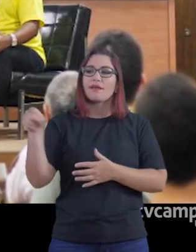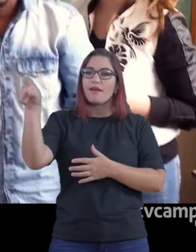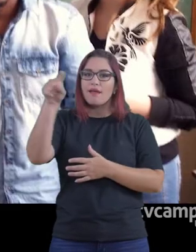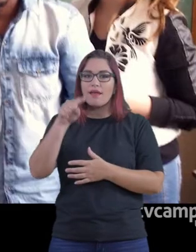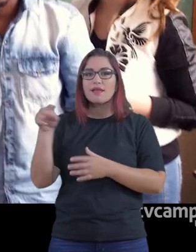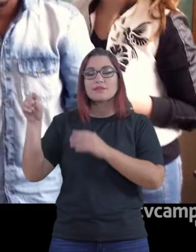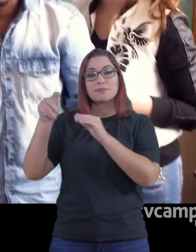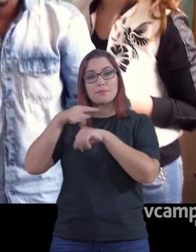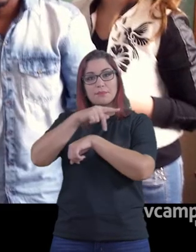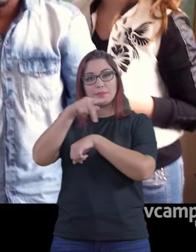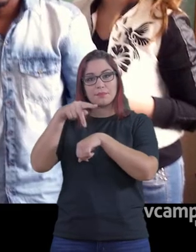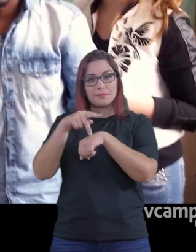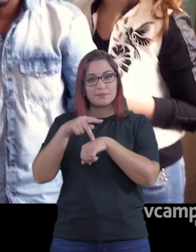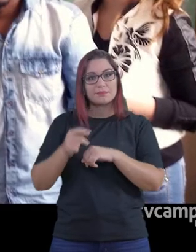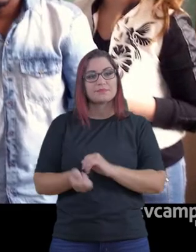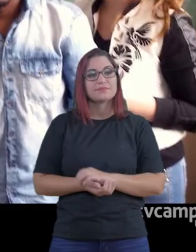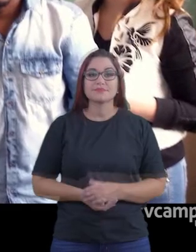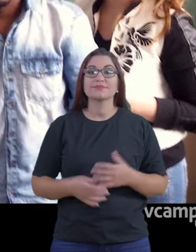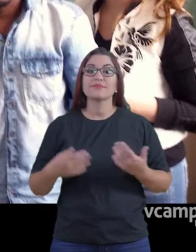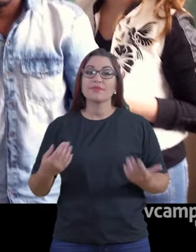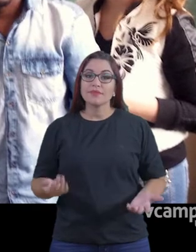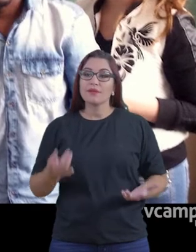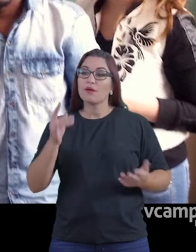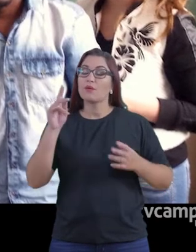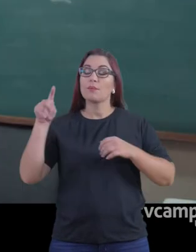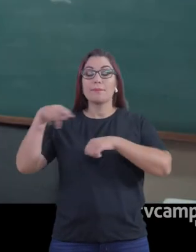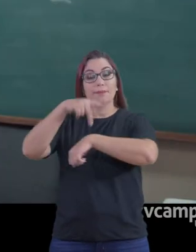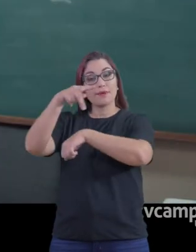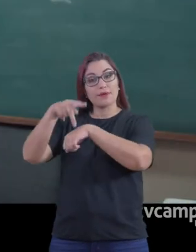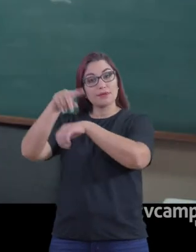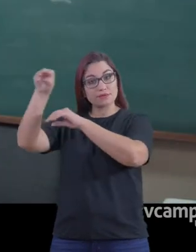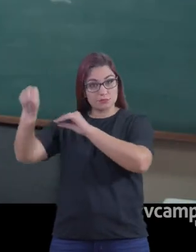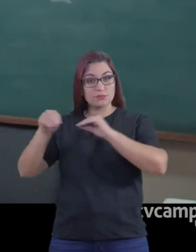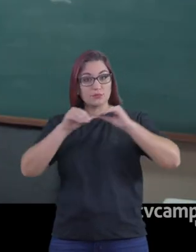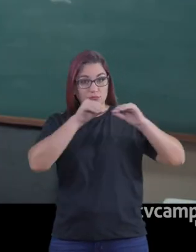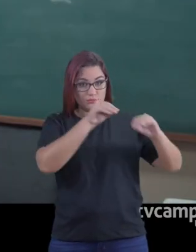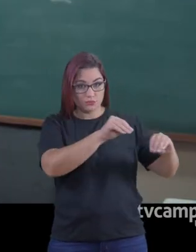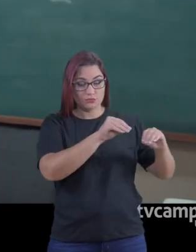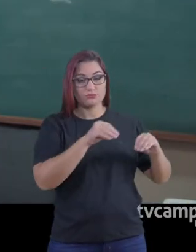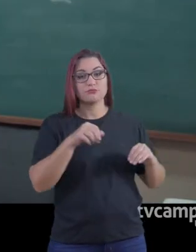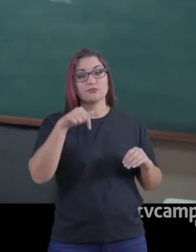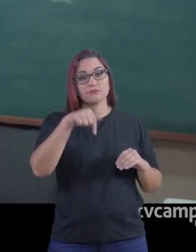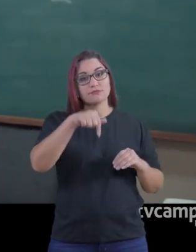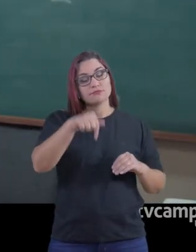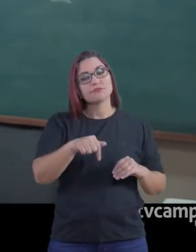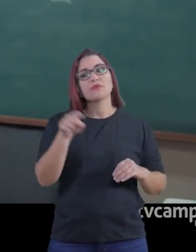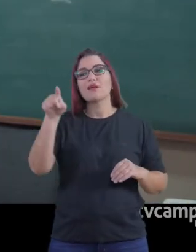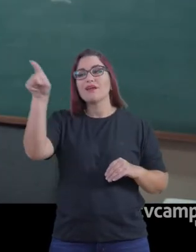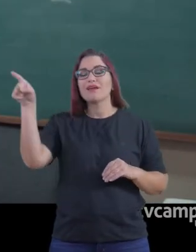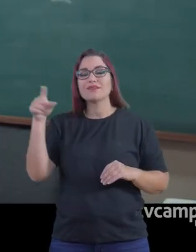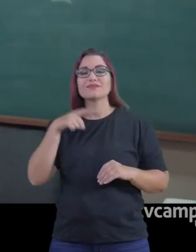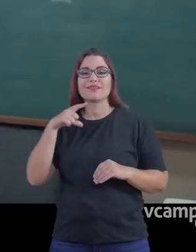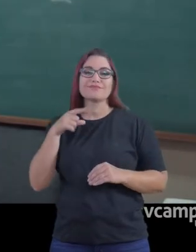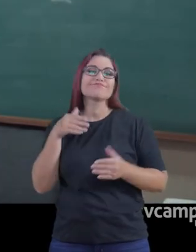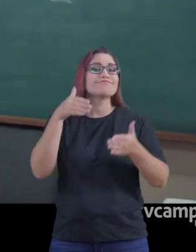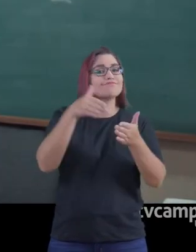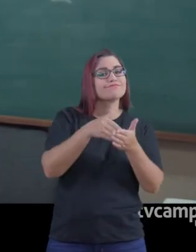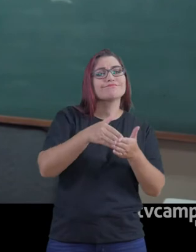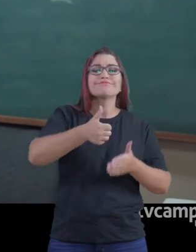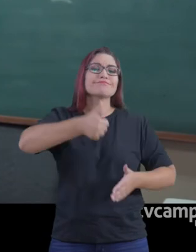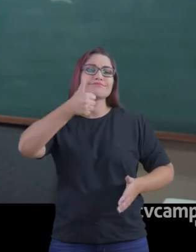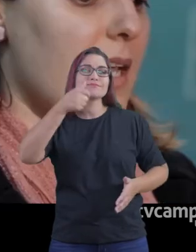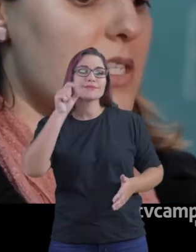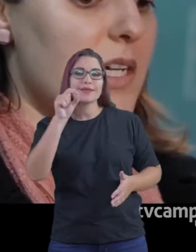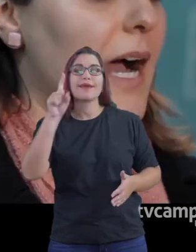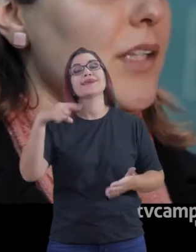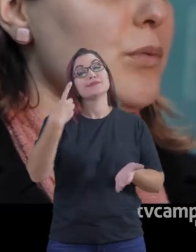procura. Quando o imigrante, ele resolve vir para o país, a primeira barreira que ele vai encontrar vai ser a documental. Ou